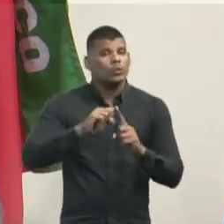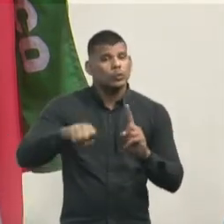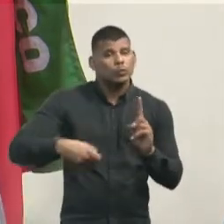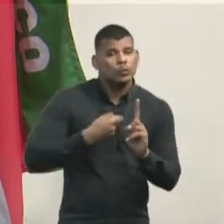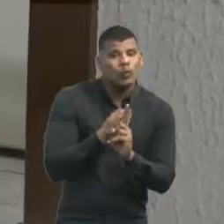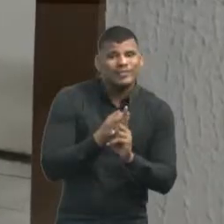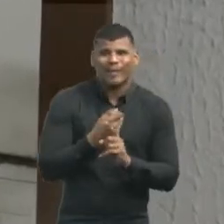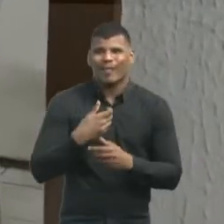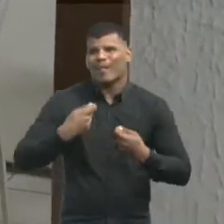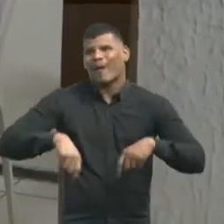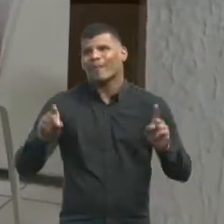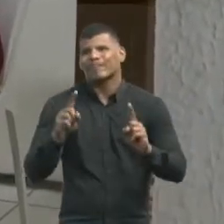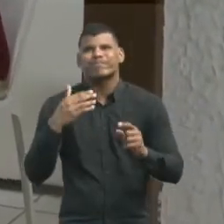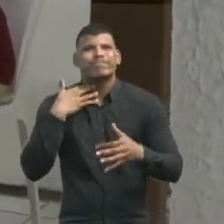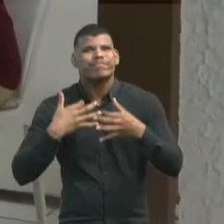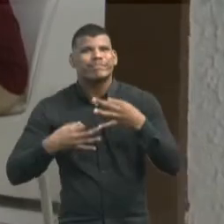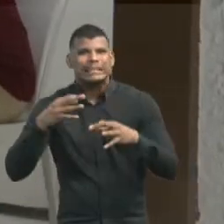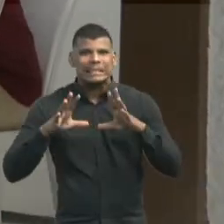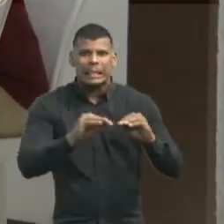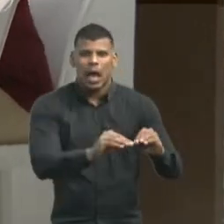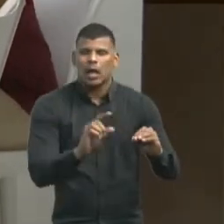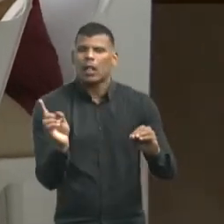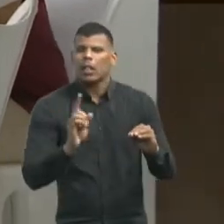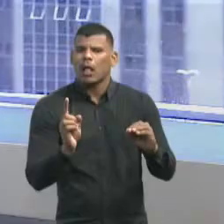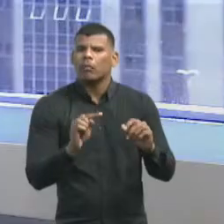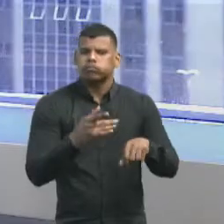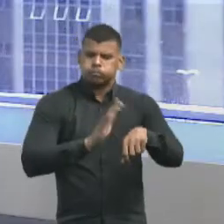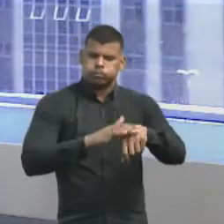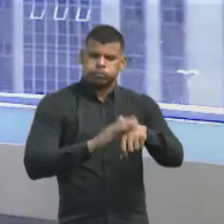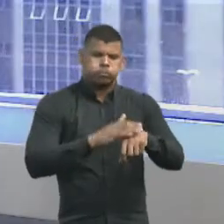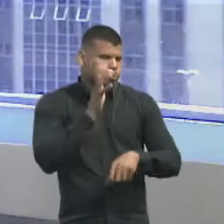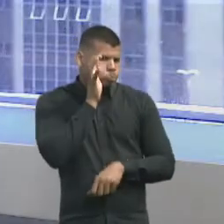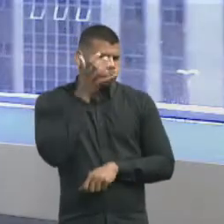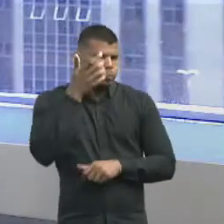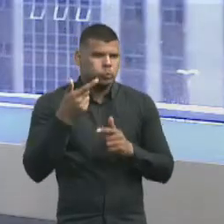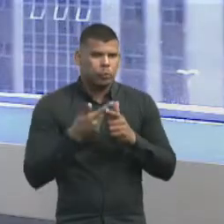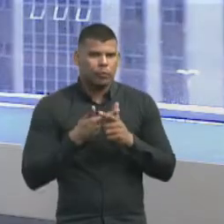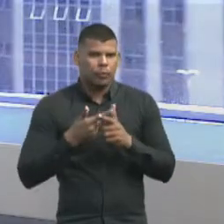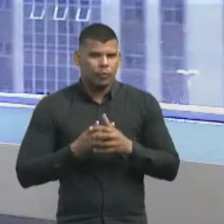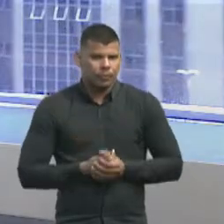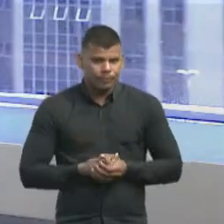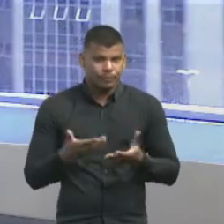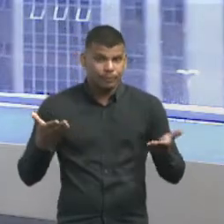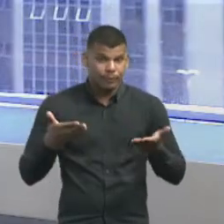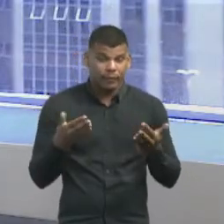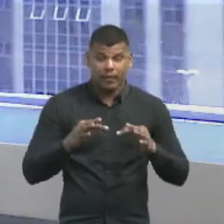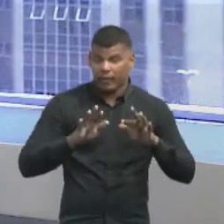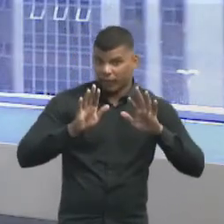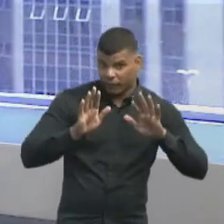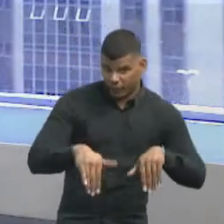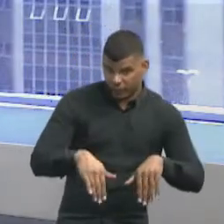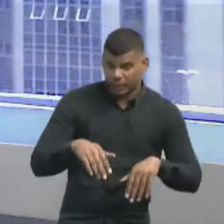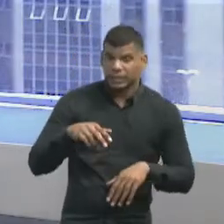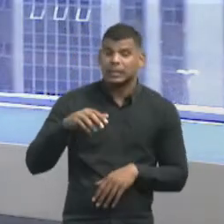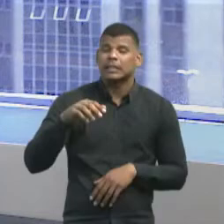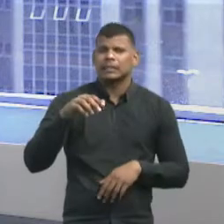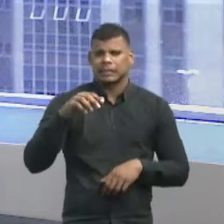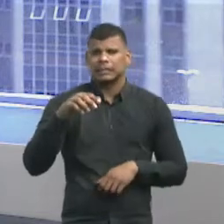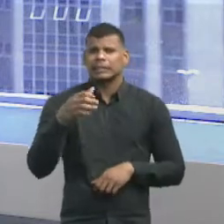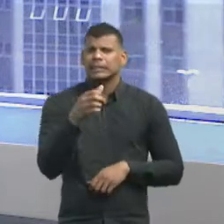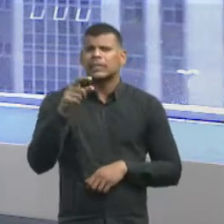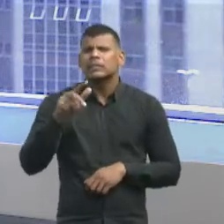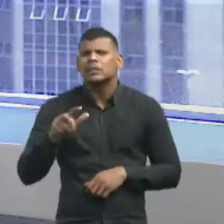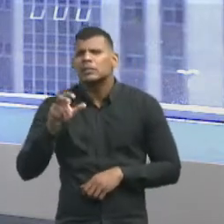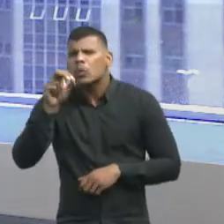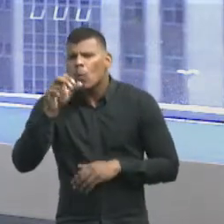sem a interferência do judiciário, resolva os seus problemas. O primeiro expediente está terminando. Às 10h para 7h da noite tem